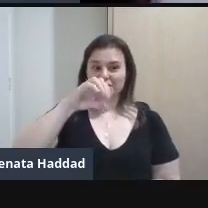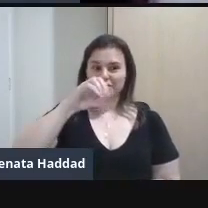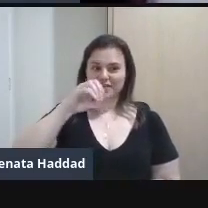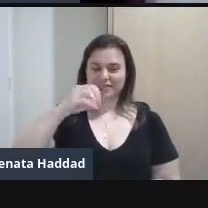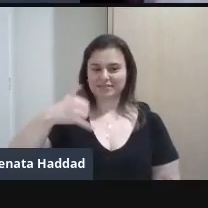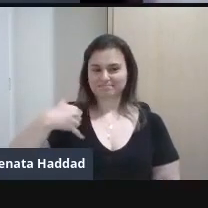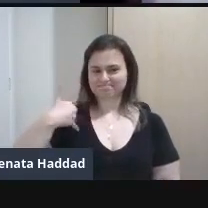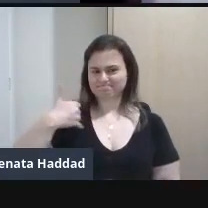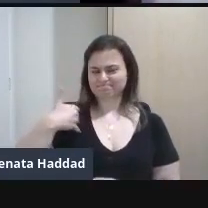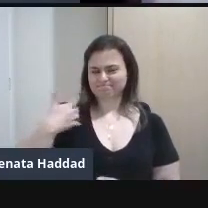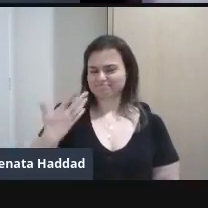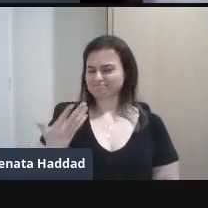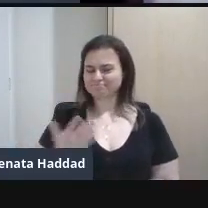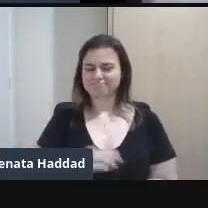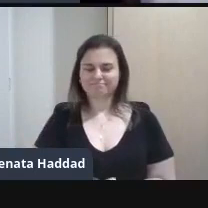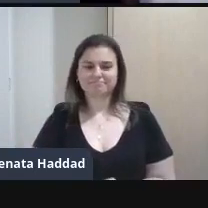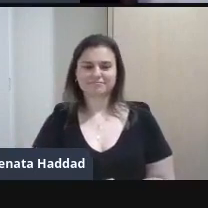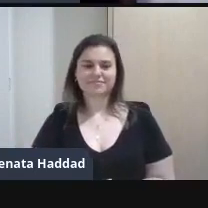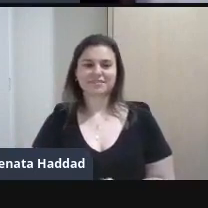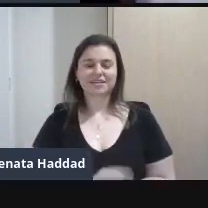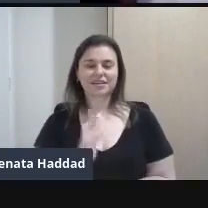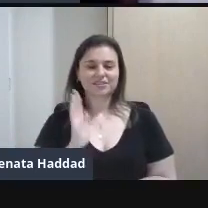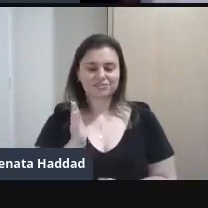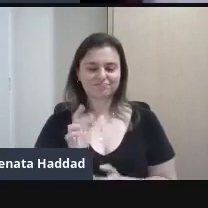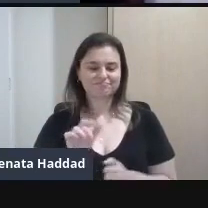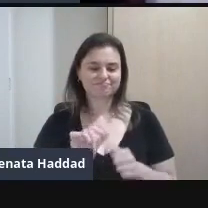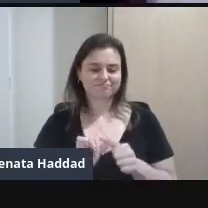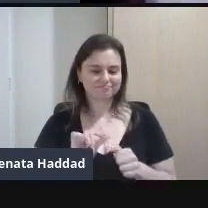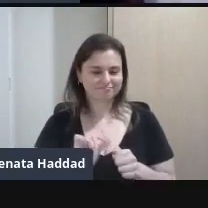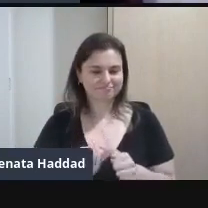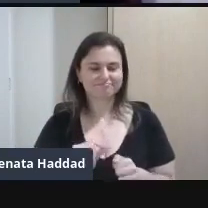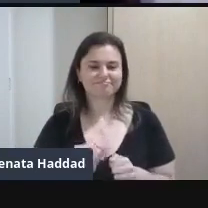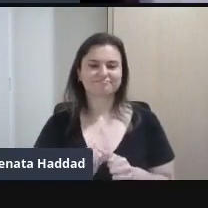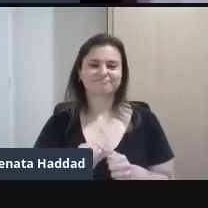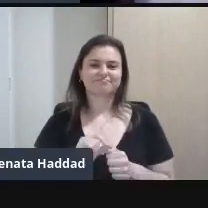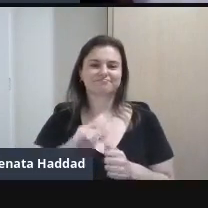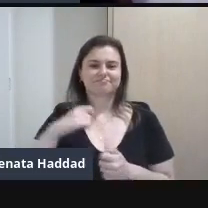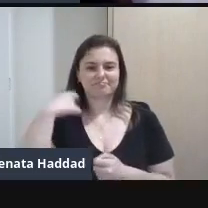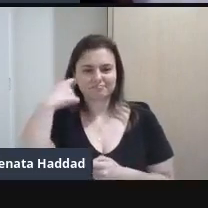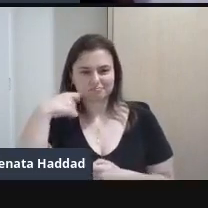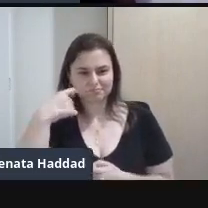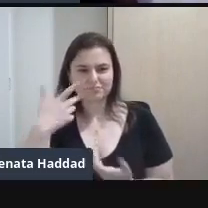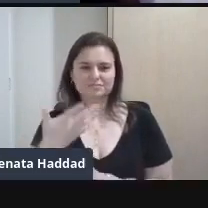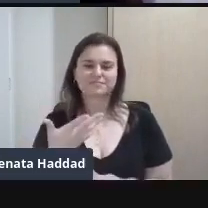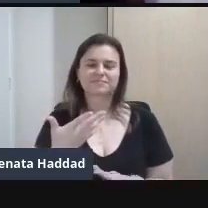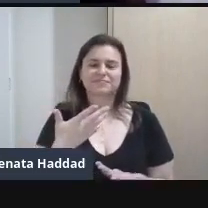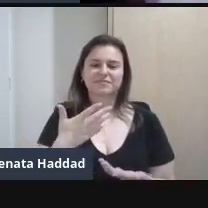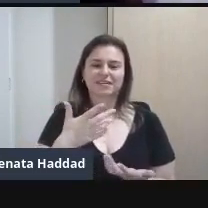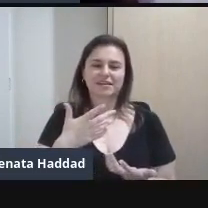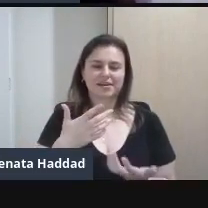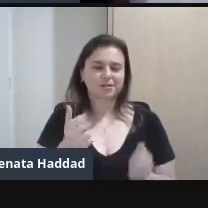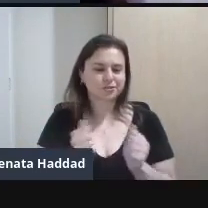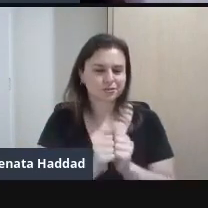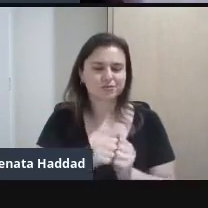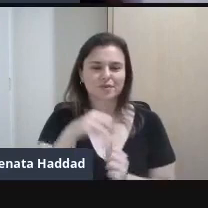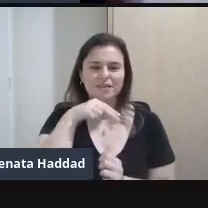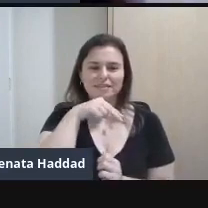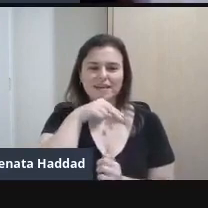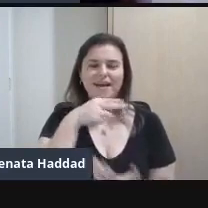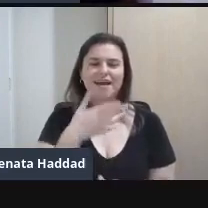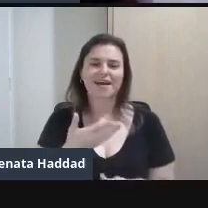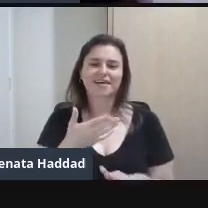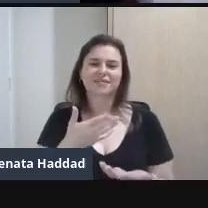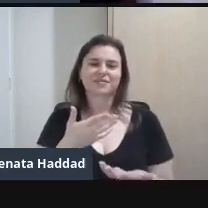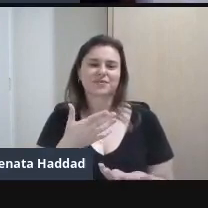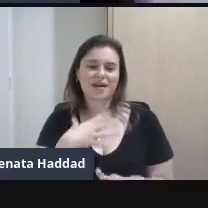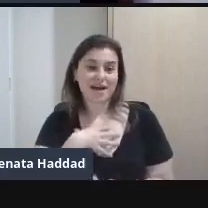e poucos anos já E ela atuando Atuando com a Fernanda Torres Com seus netos Agora Tem ali toda